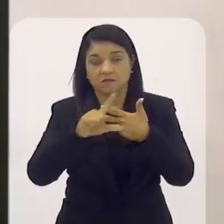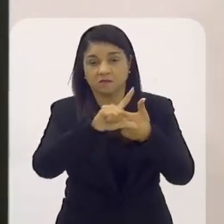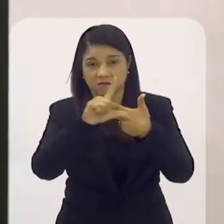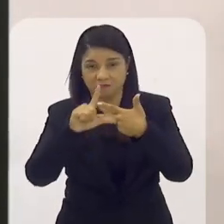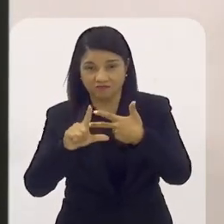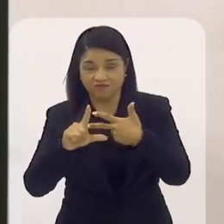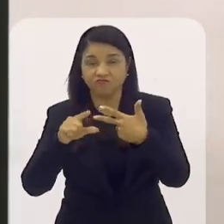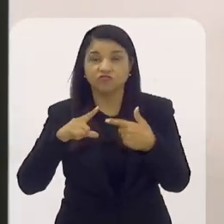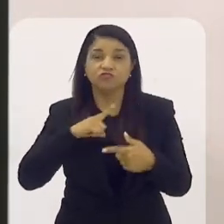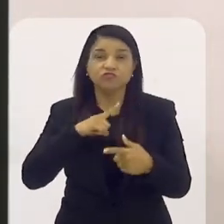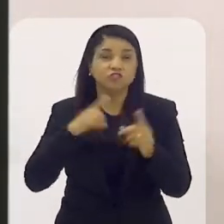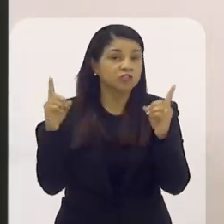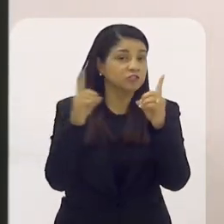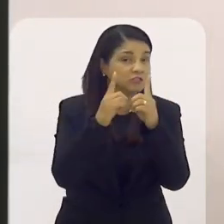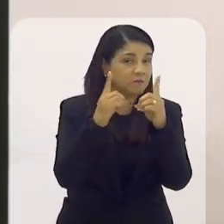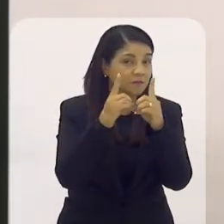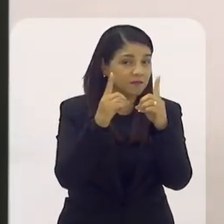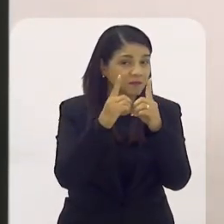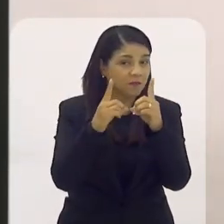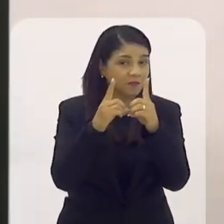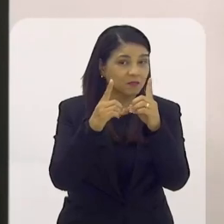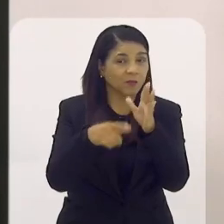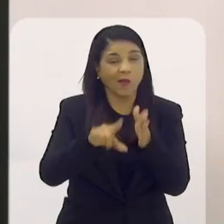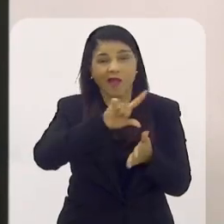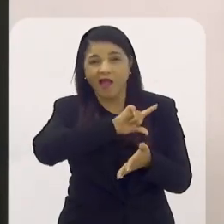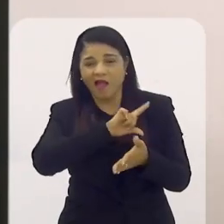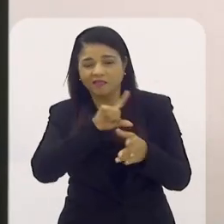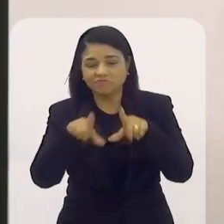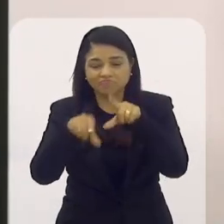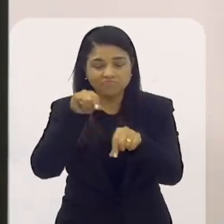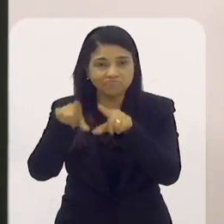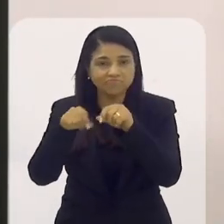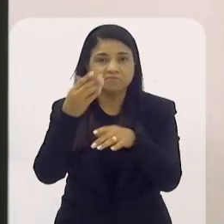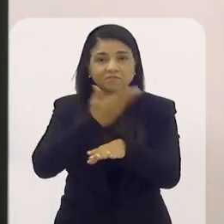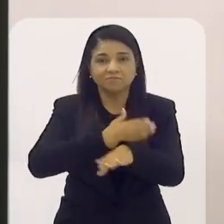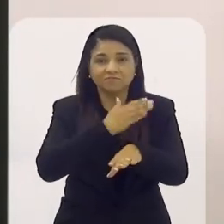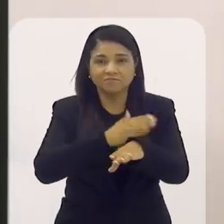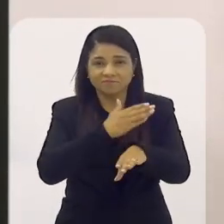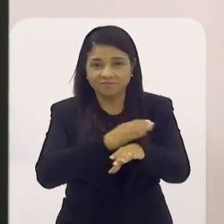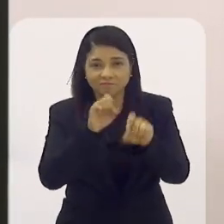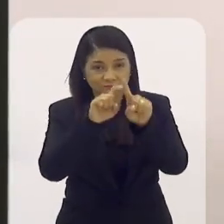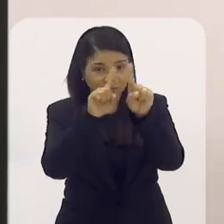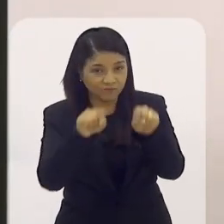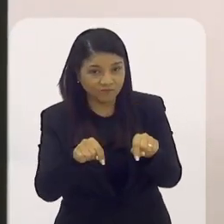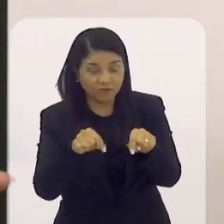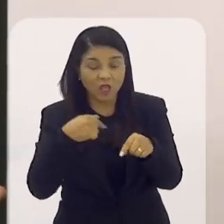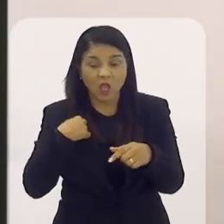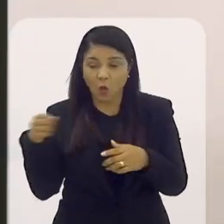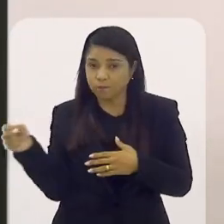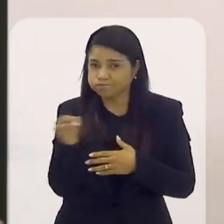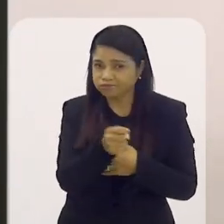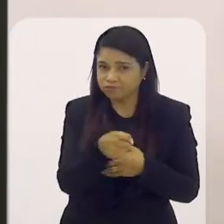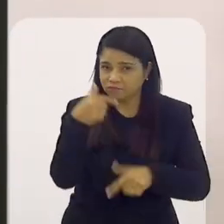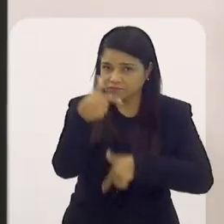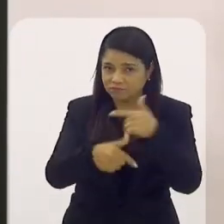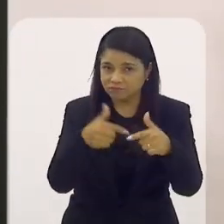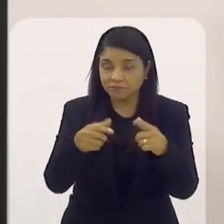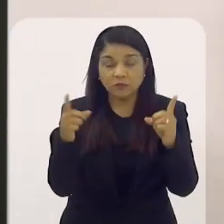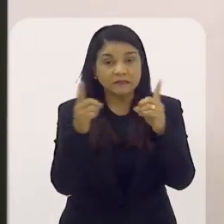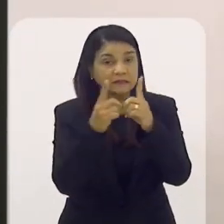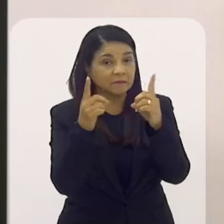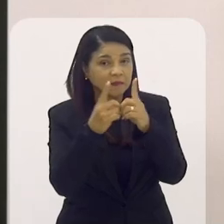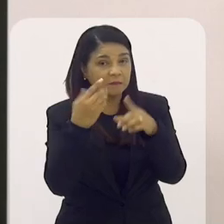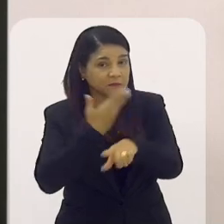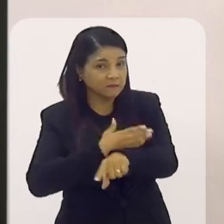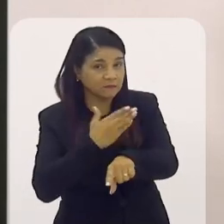do Rio de Janeiro, nós tínhamos um departamento de treinamento e seleção do pessoal, no qual eu estava lotada. E esse